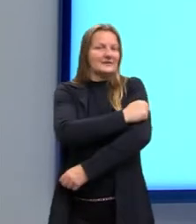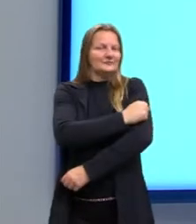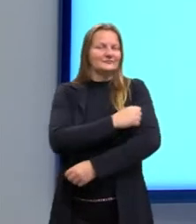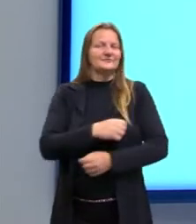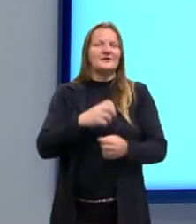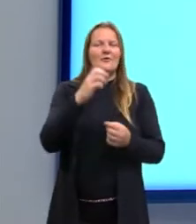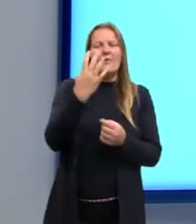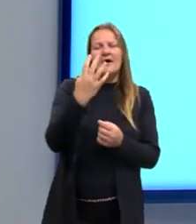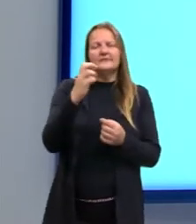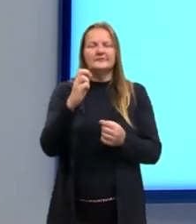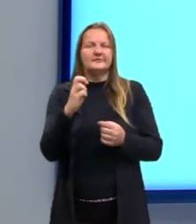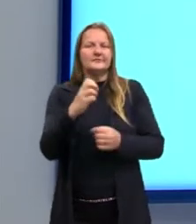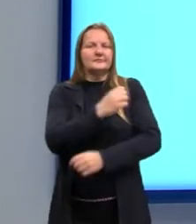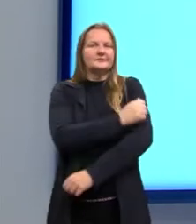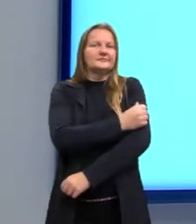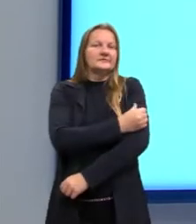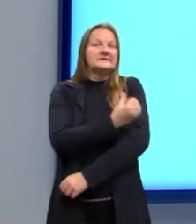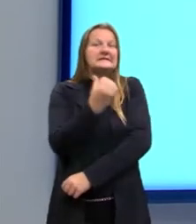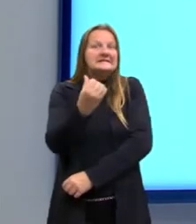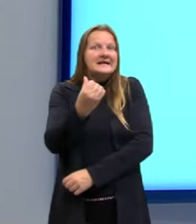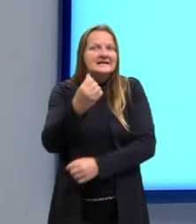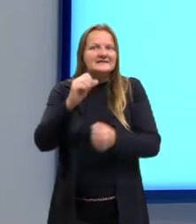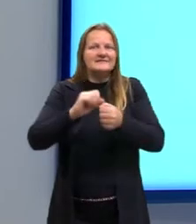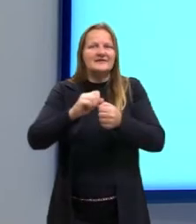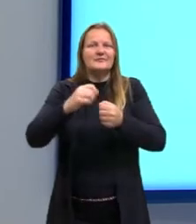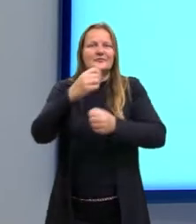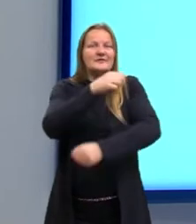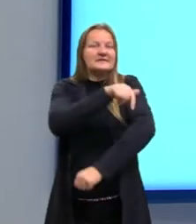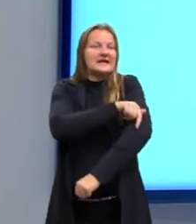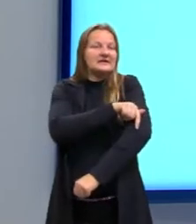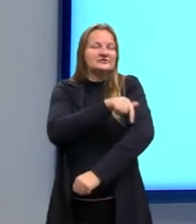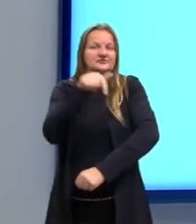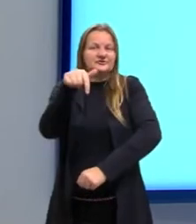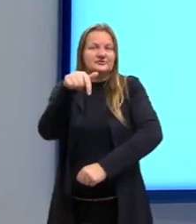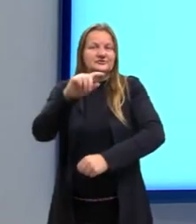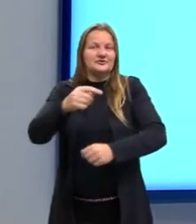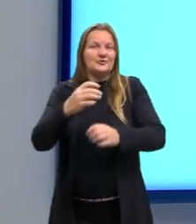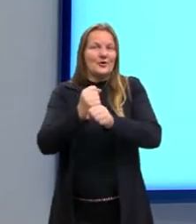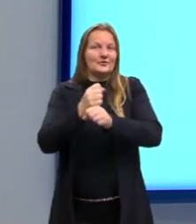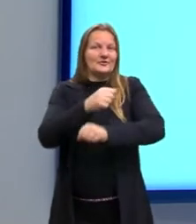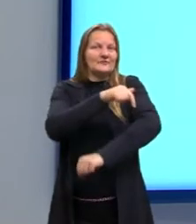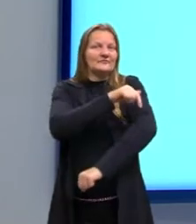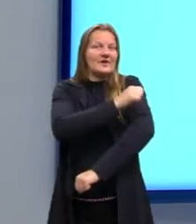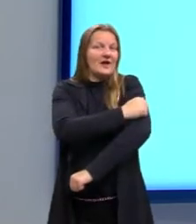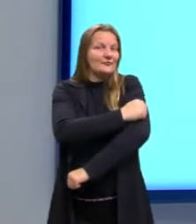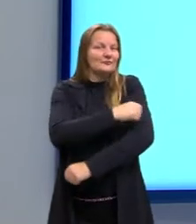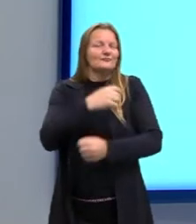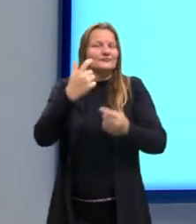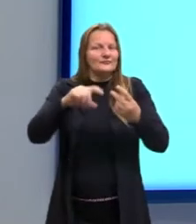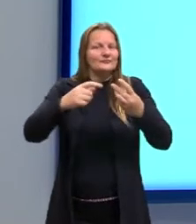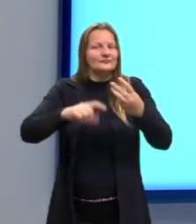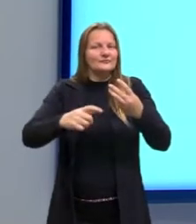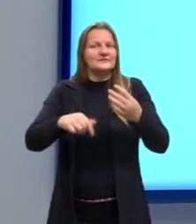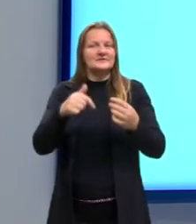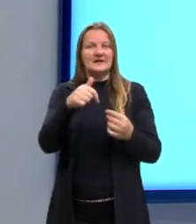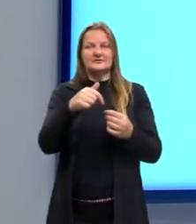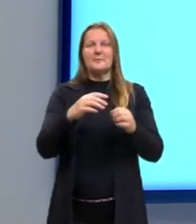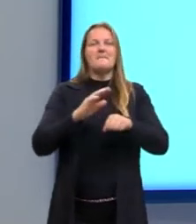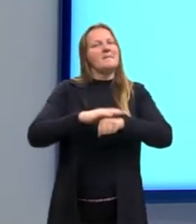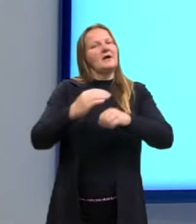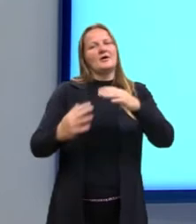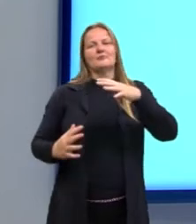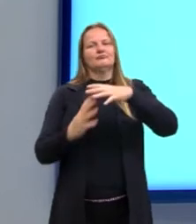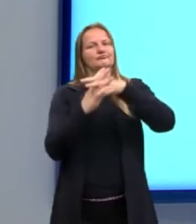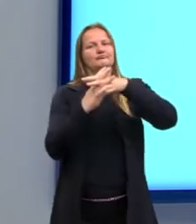alunos, mas 6 alunos tiraram 7. Então, nós vamos simplesmente dizer que, nesse caso,